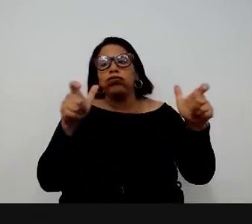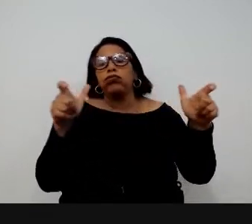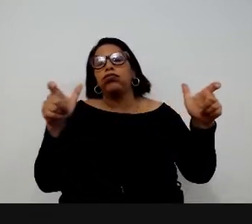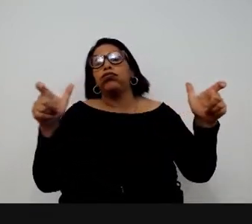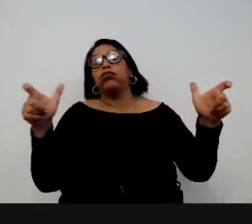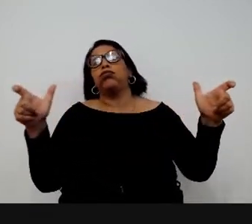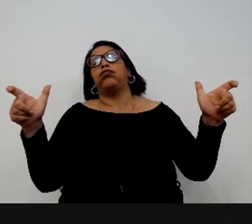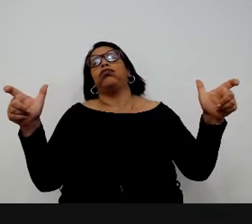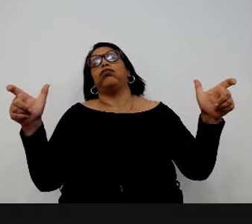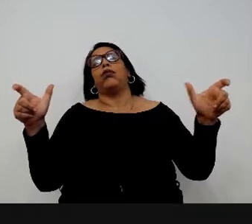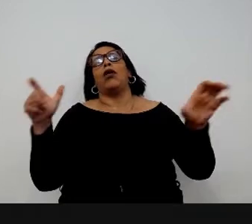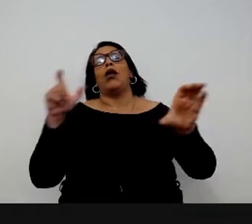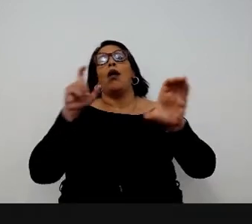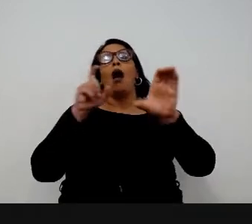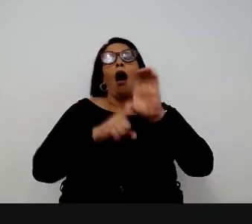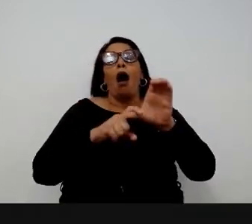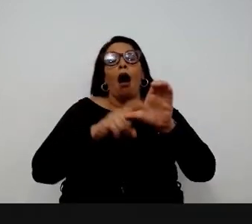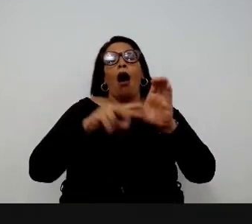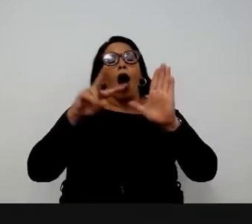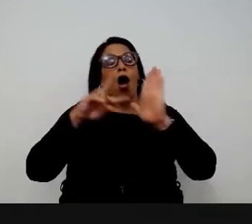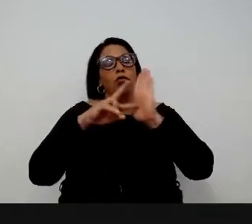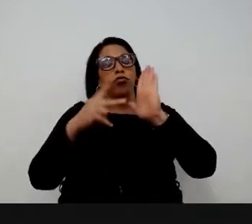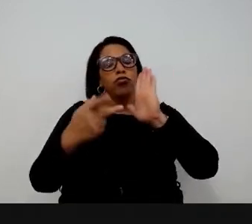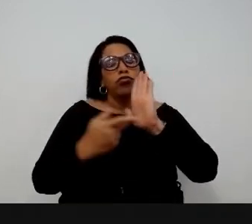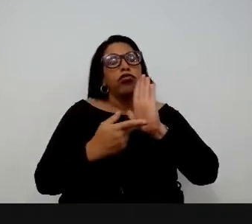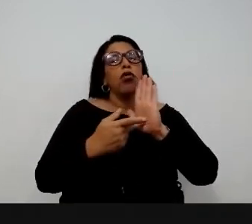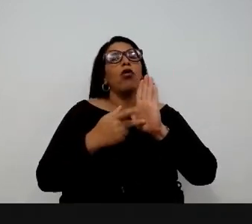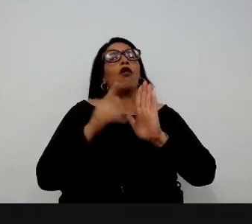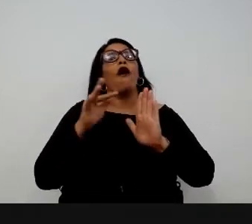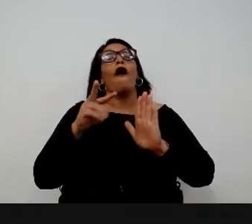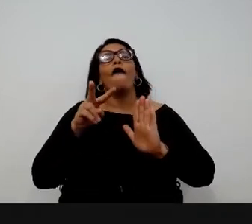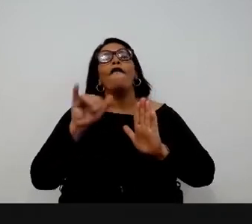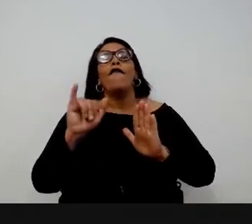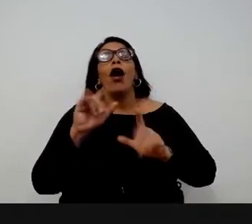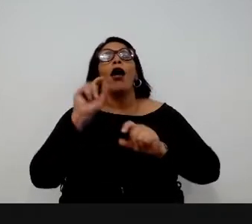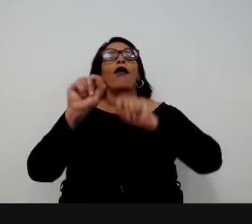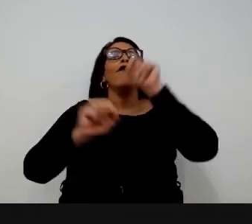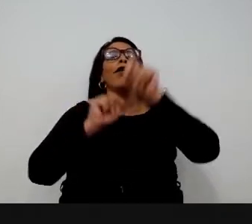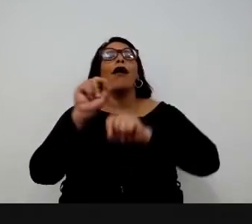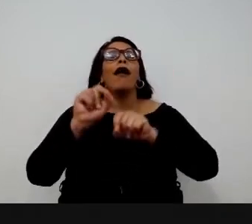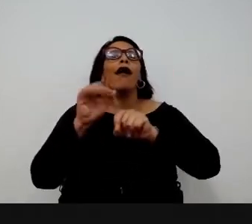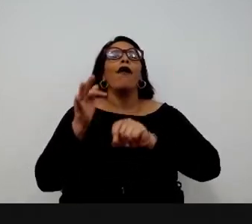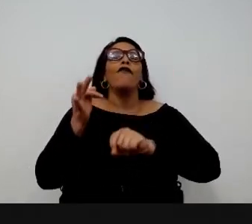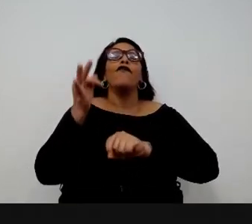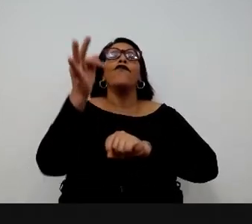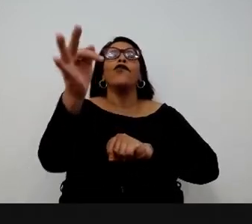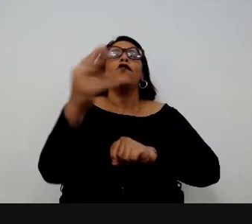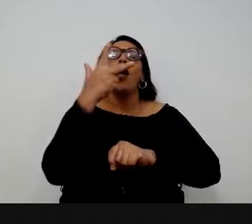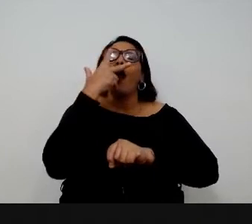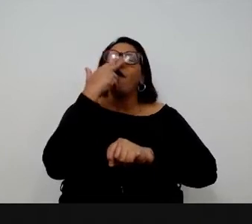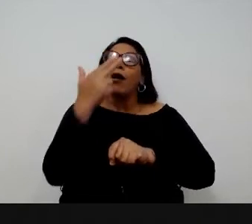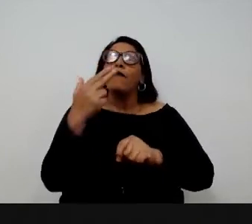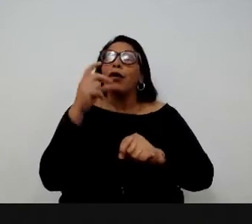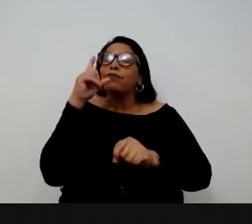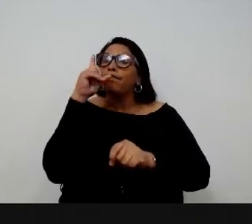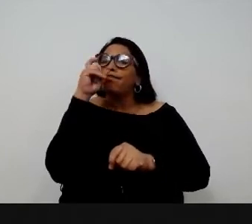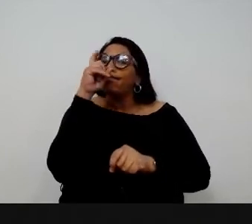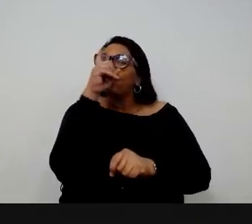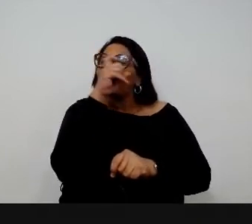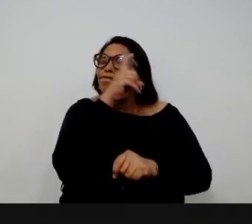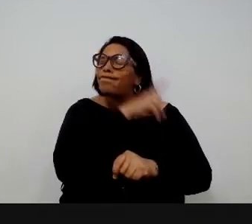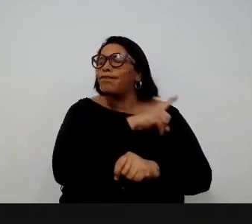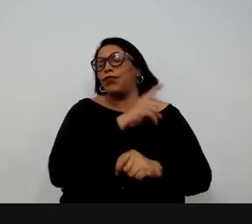a inteligibilidade do código e atualizações futuras vão se tornando cada vez mais pesadas, mais complexas.